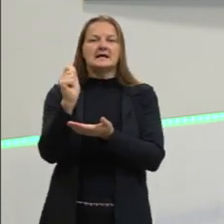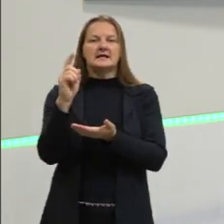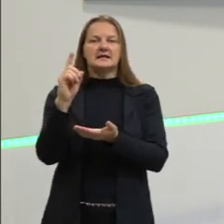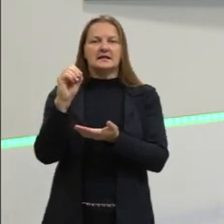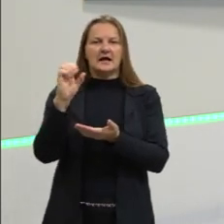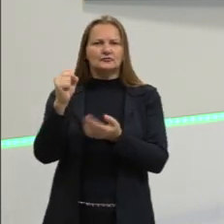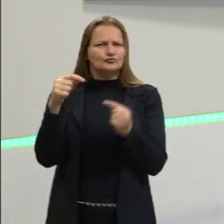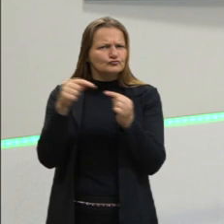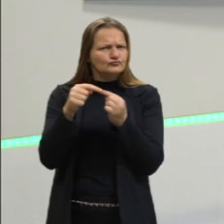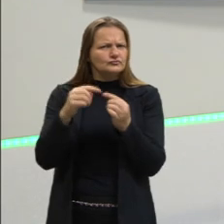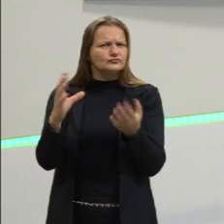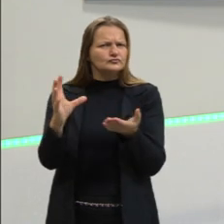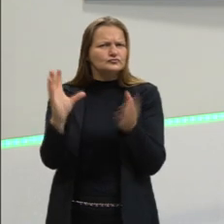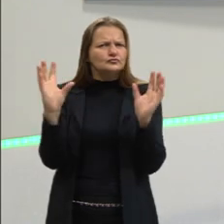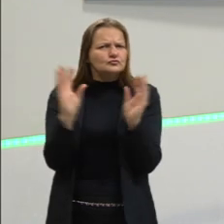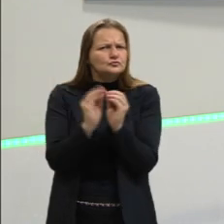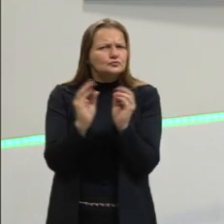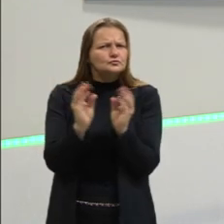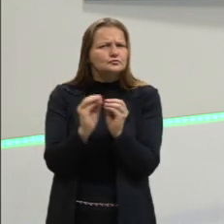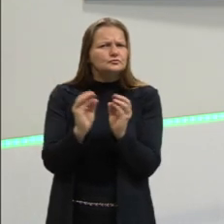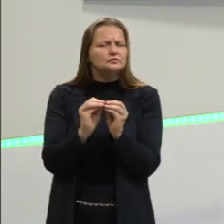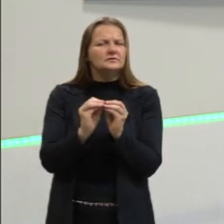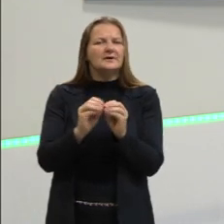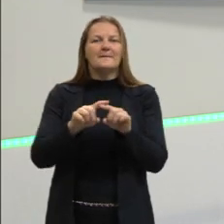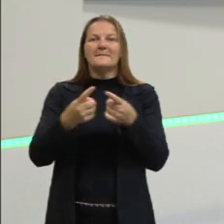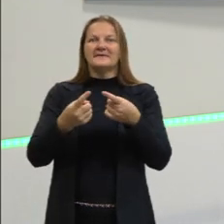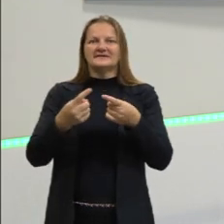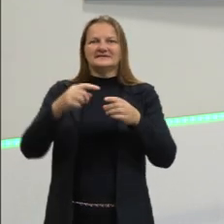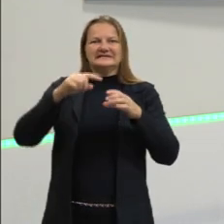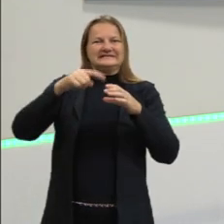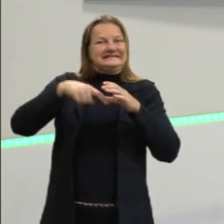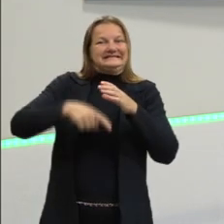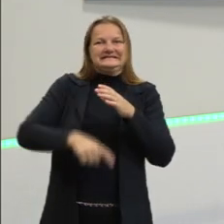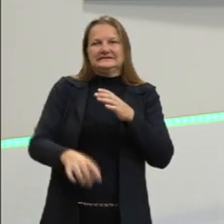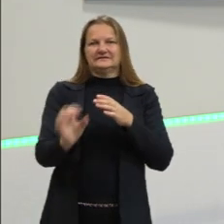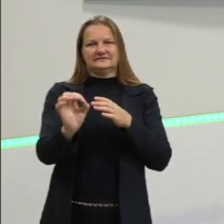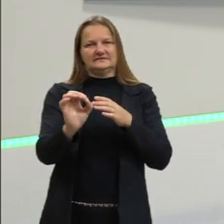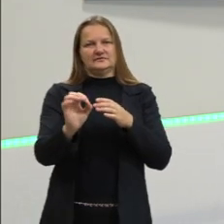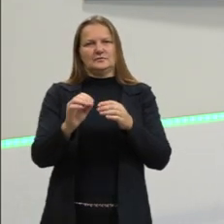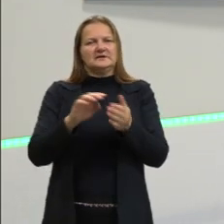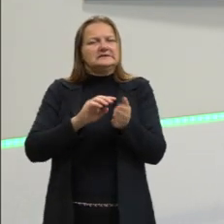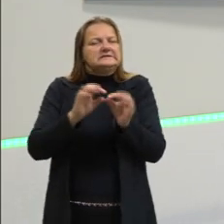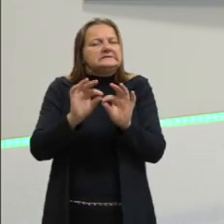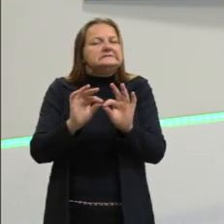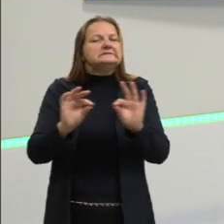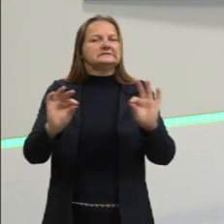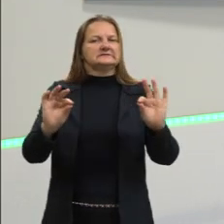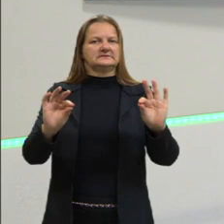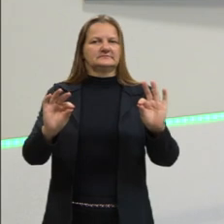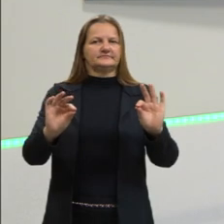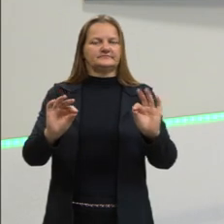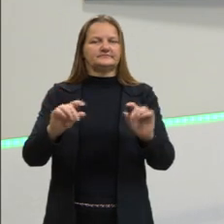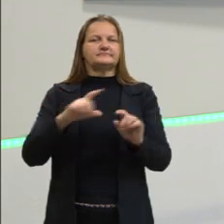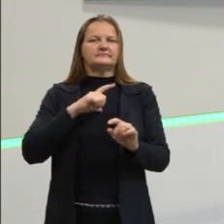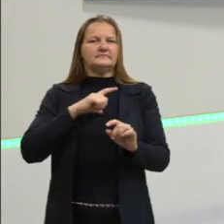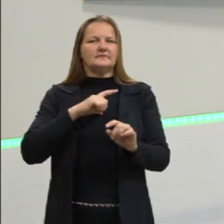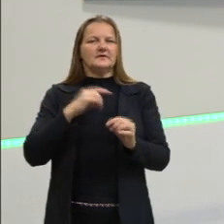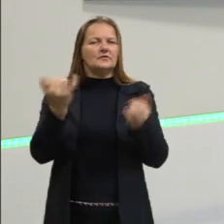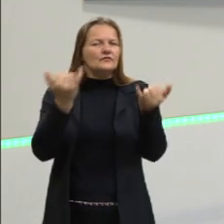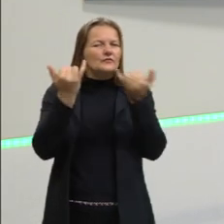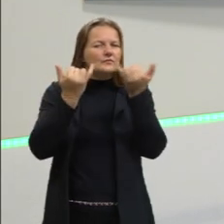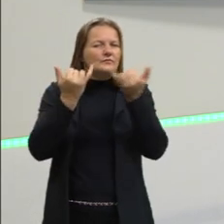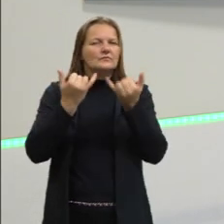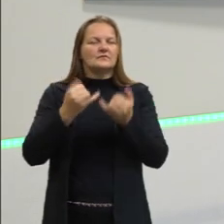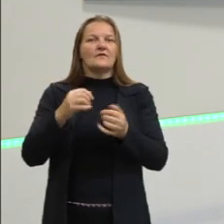objetiva, mas não tão profunda, não vai haver uma pesquisa tão profunda, para trazer